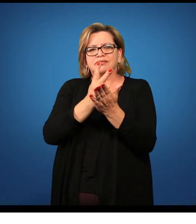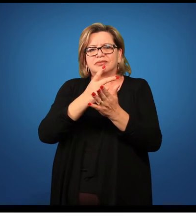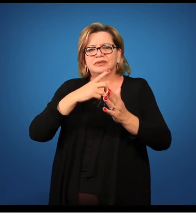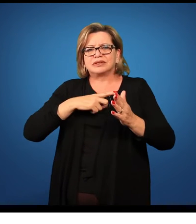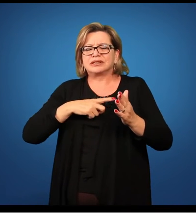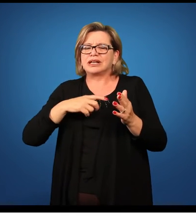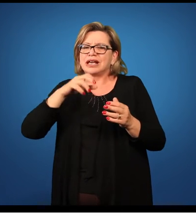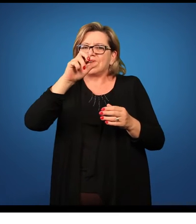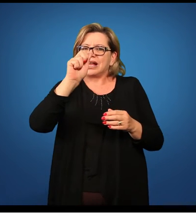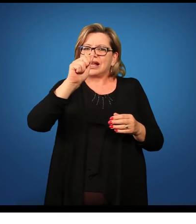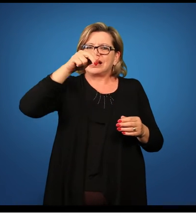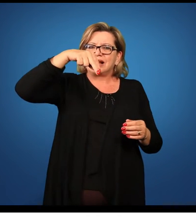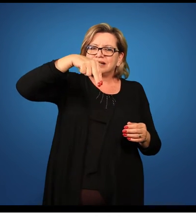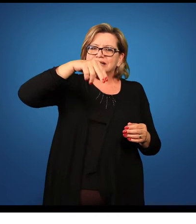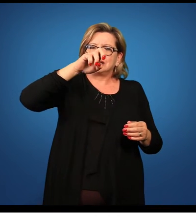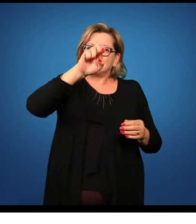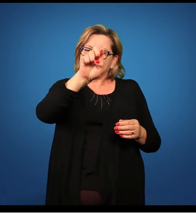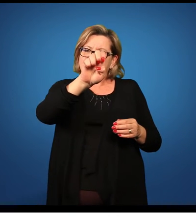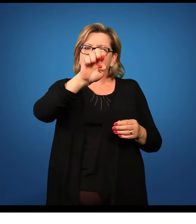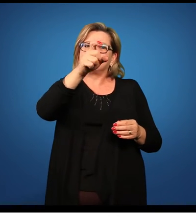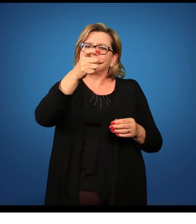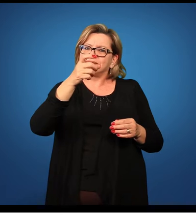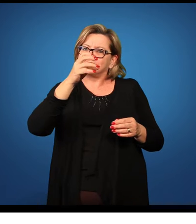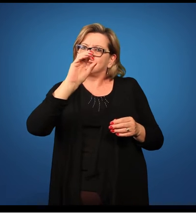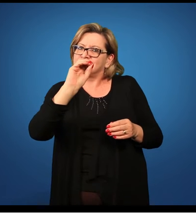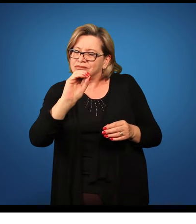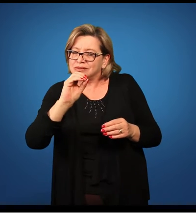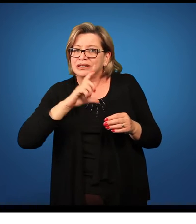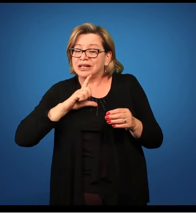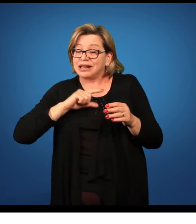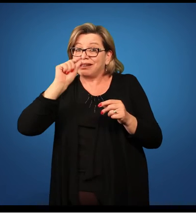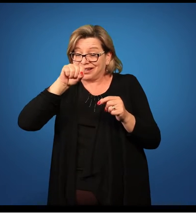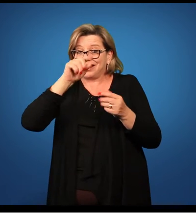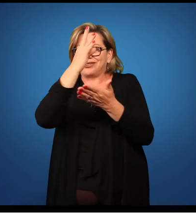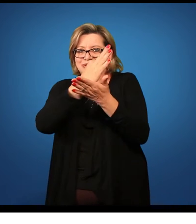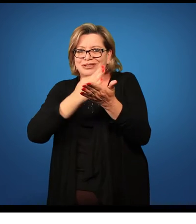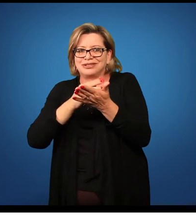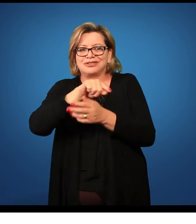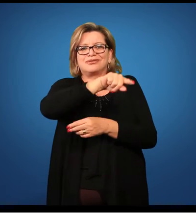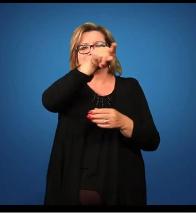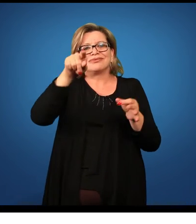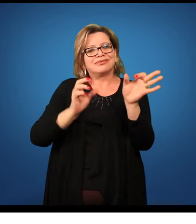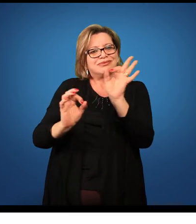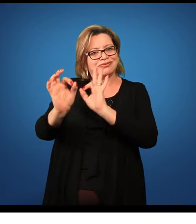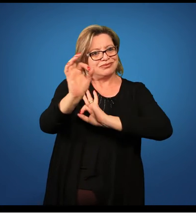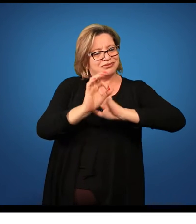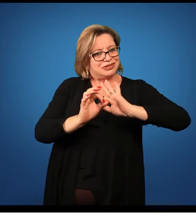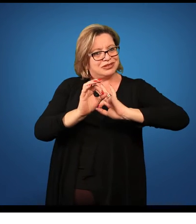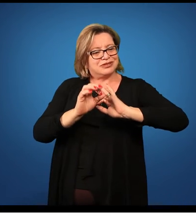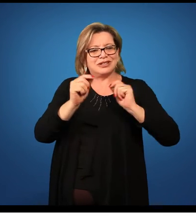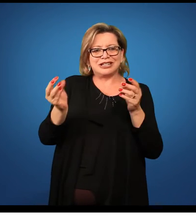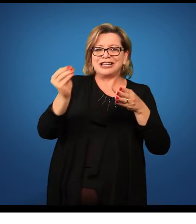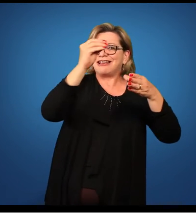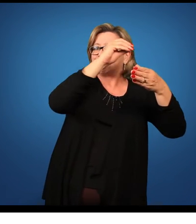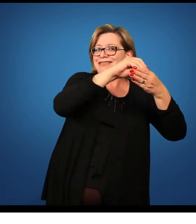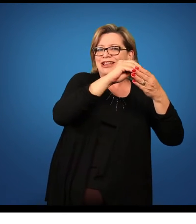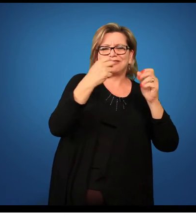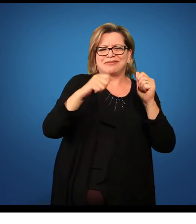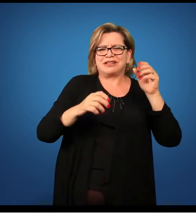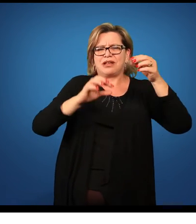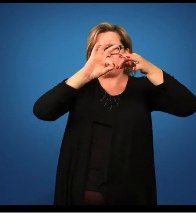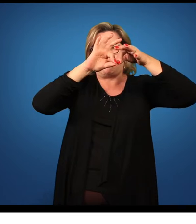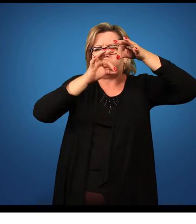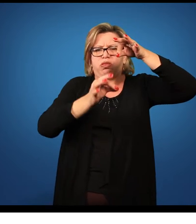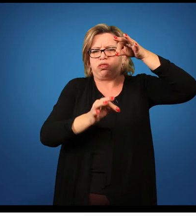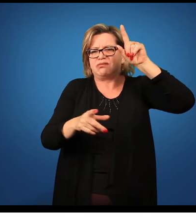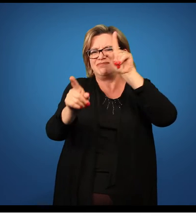um anexo que é o texto que vocês elaboram. Então, nessa parte do desenvolvimento, não há necessidade de vocês relatarem